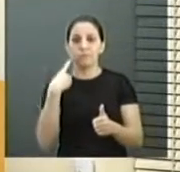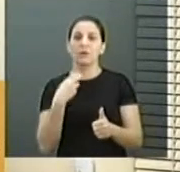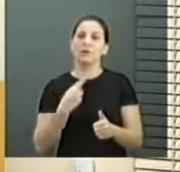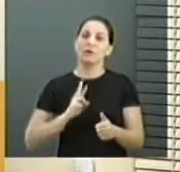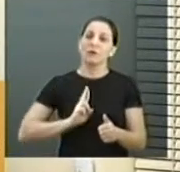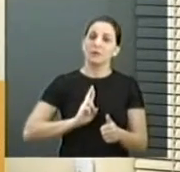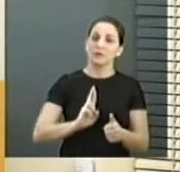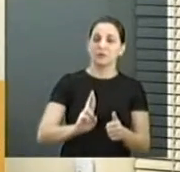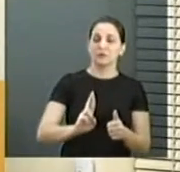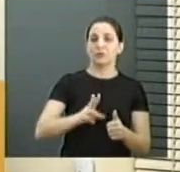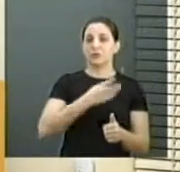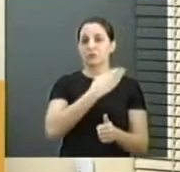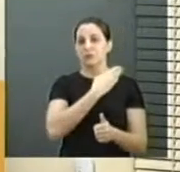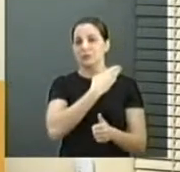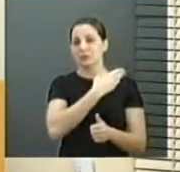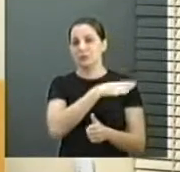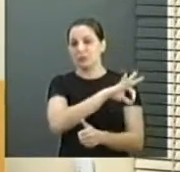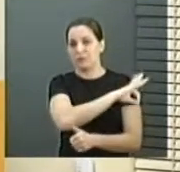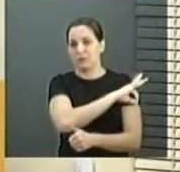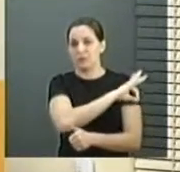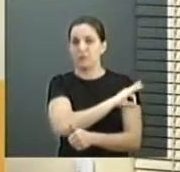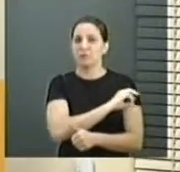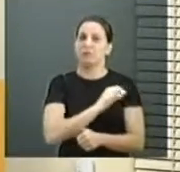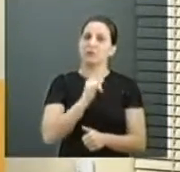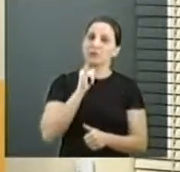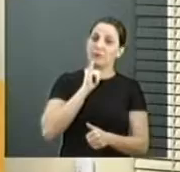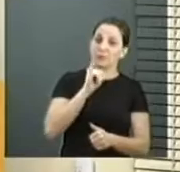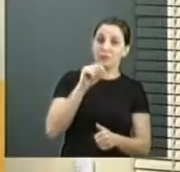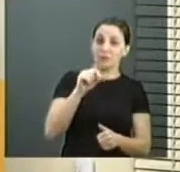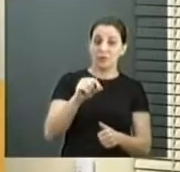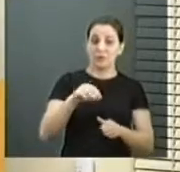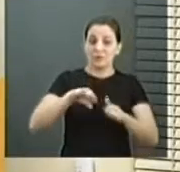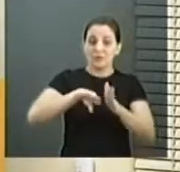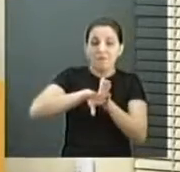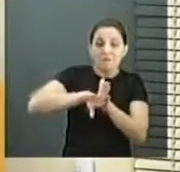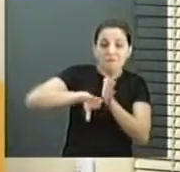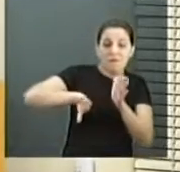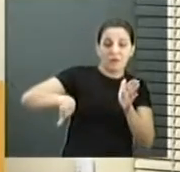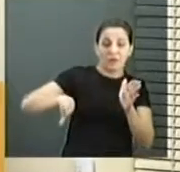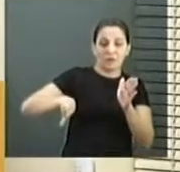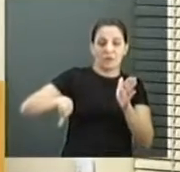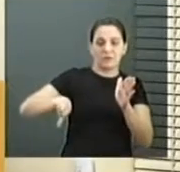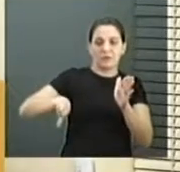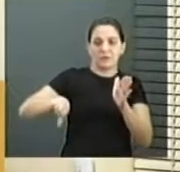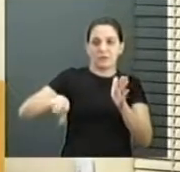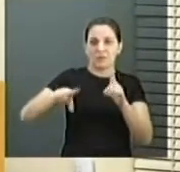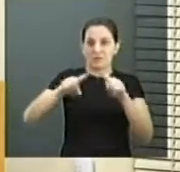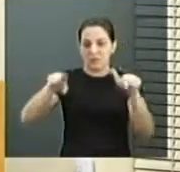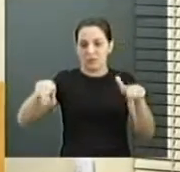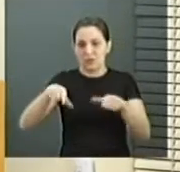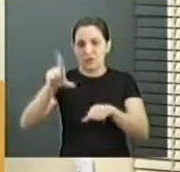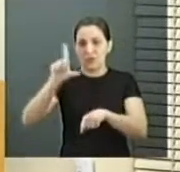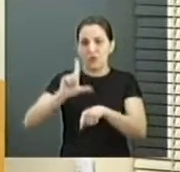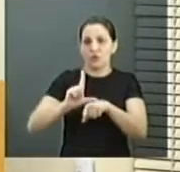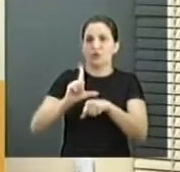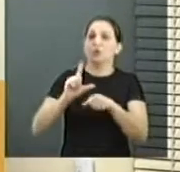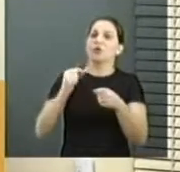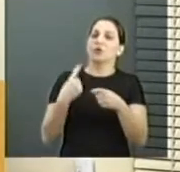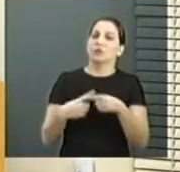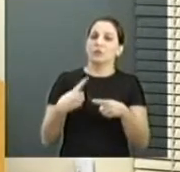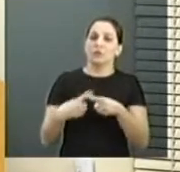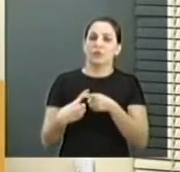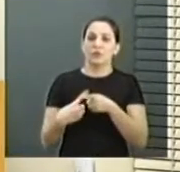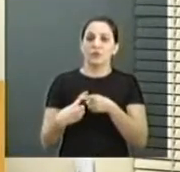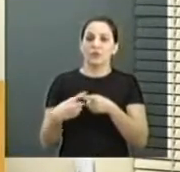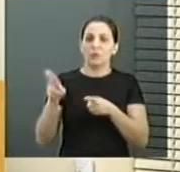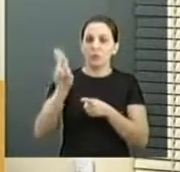da prefeitura, que disseram que elas deveriam desocupar a loja até então, porque, segundo eles, as condições também